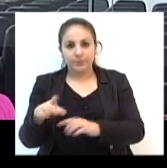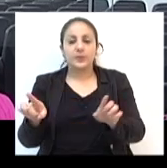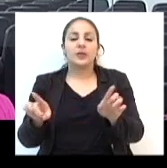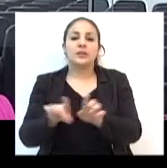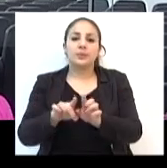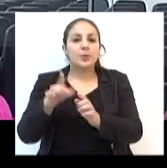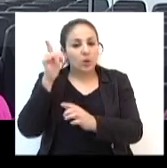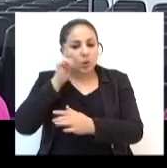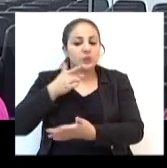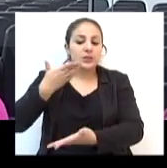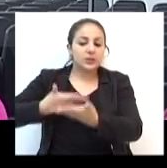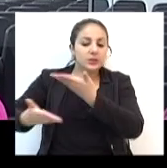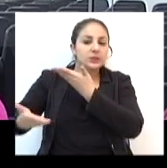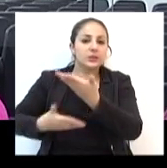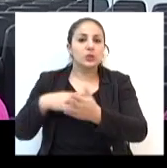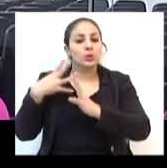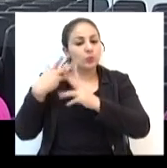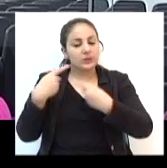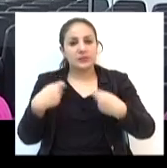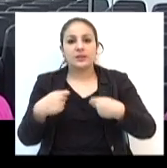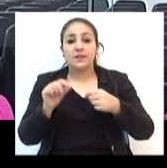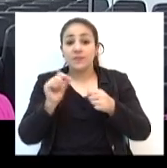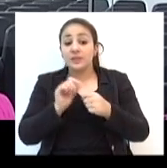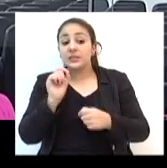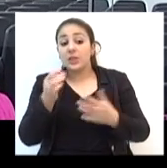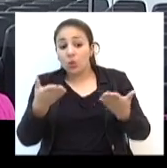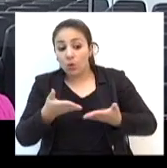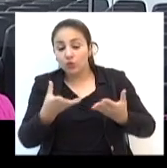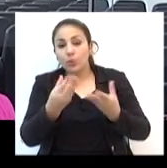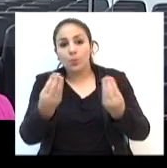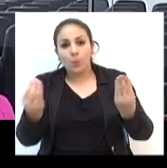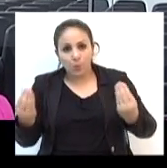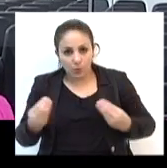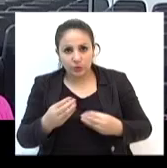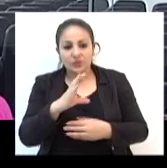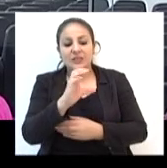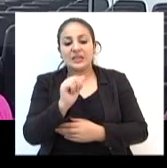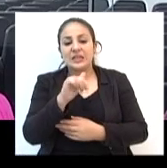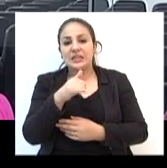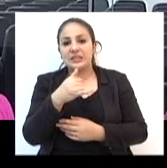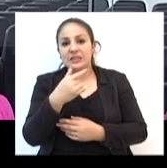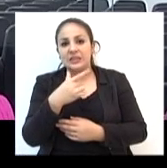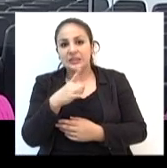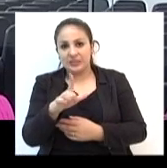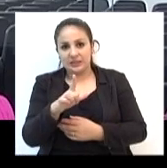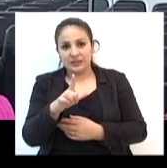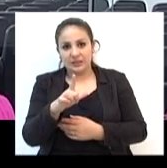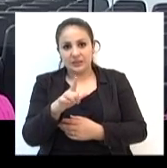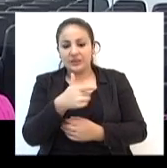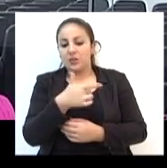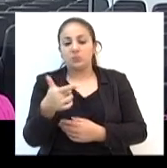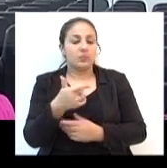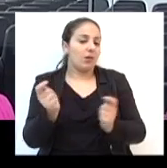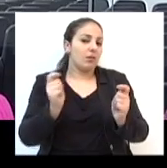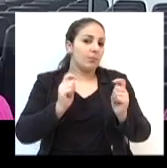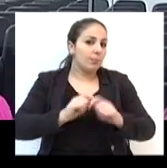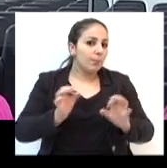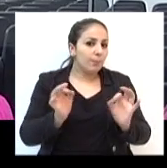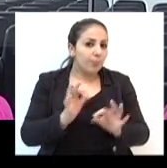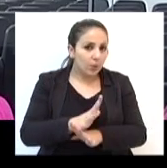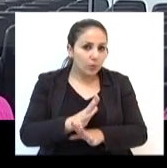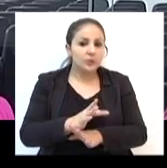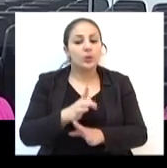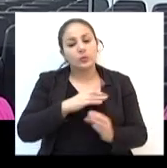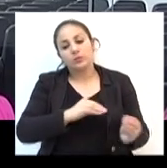necessidades e que faz com que hoje muitos canis que não estão adequados, mas estão atendendo, alguns até recebendo recurso público, possam passar os seus